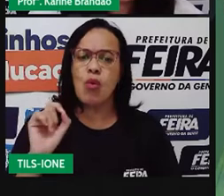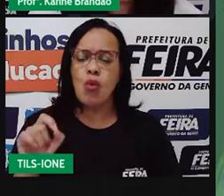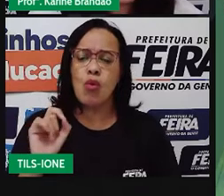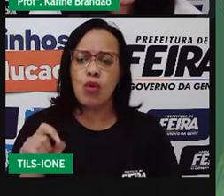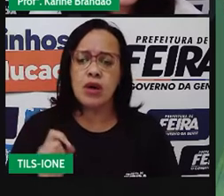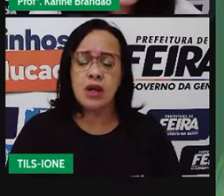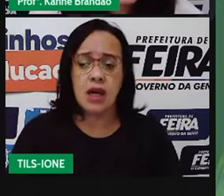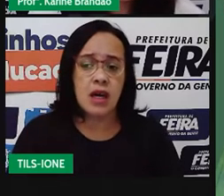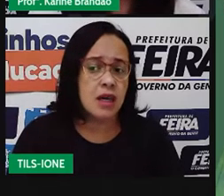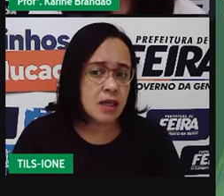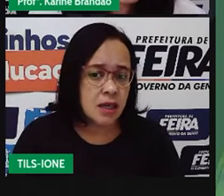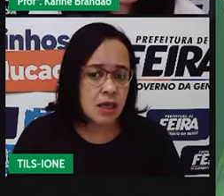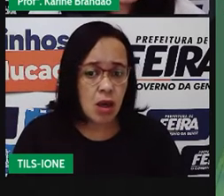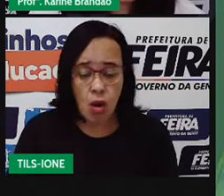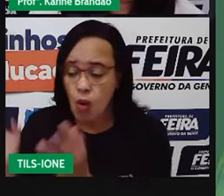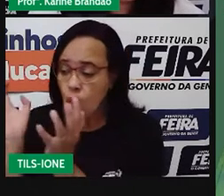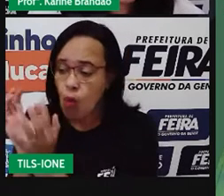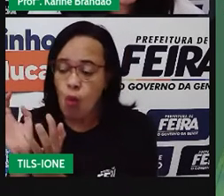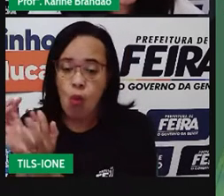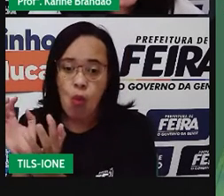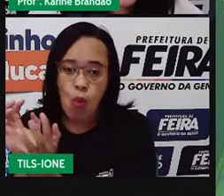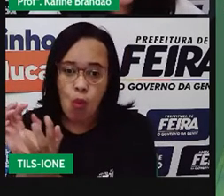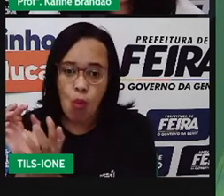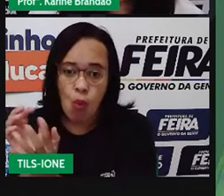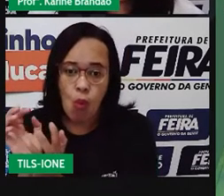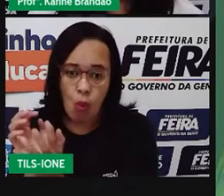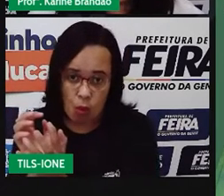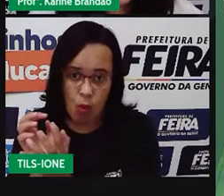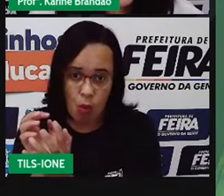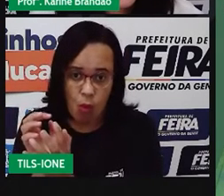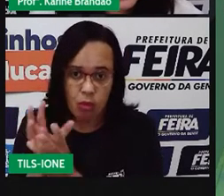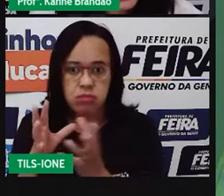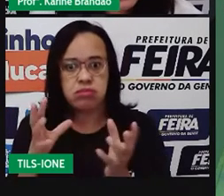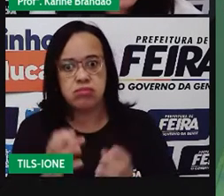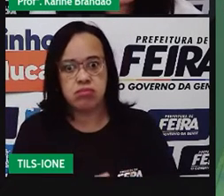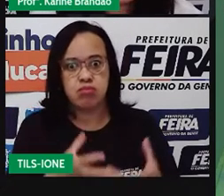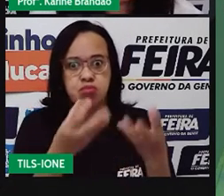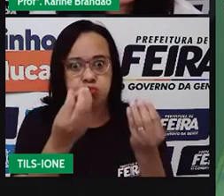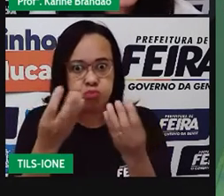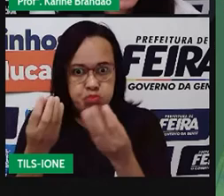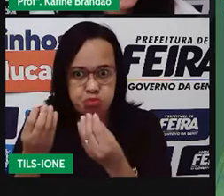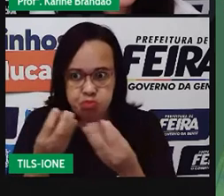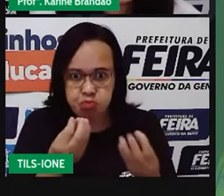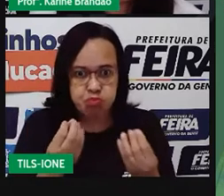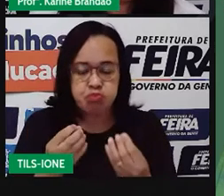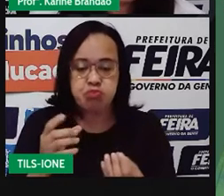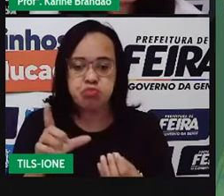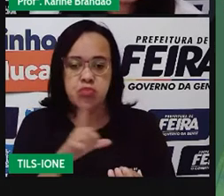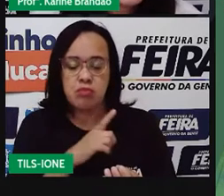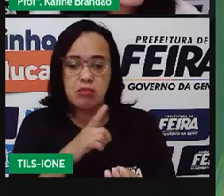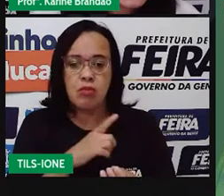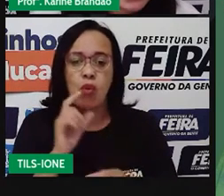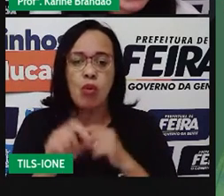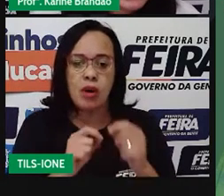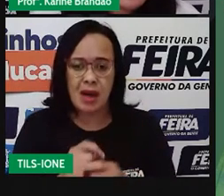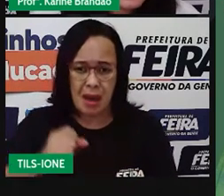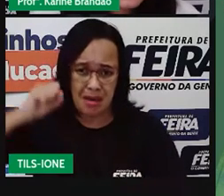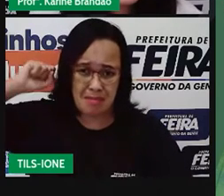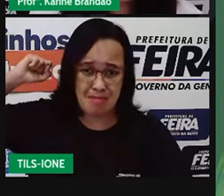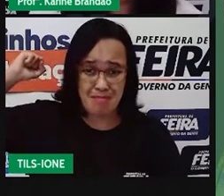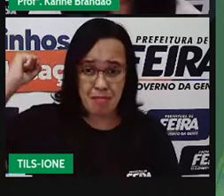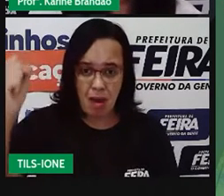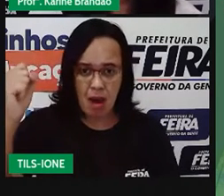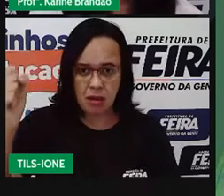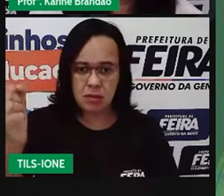É quando indivíduos matam e comem outros organismos, outros indivíduos da mesma espécie.